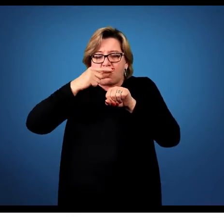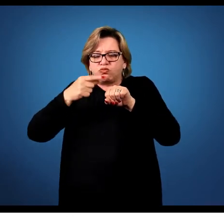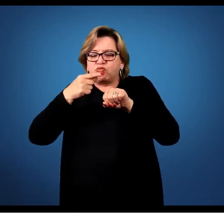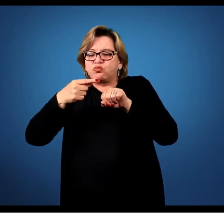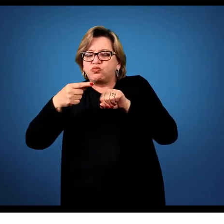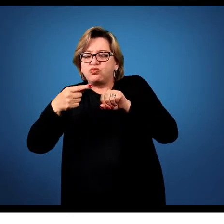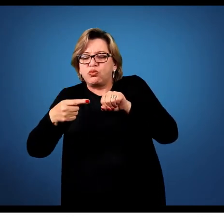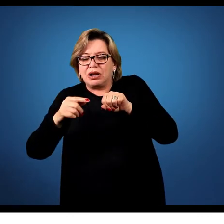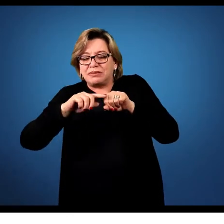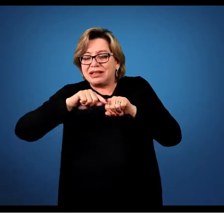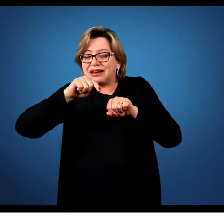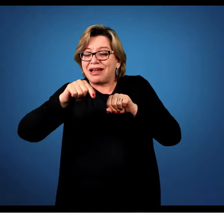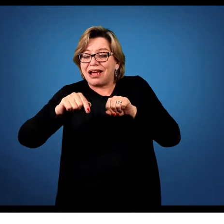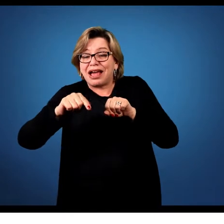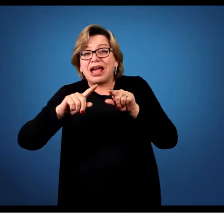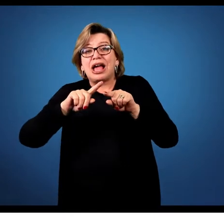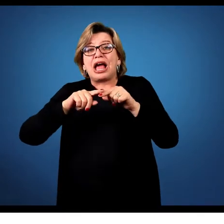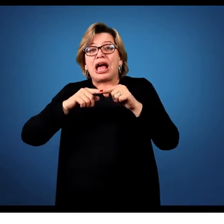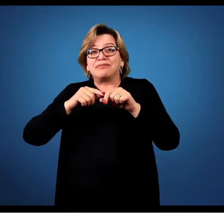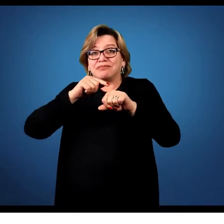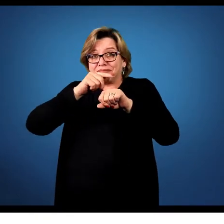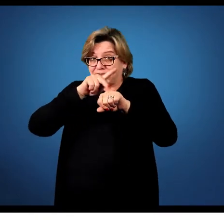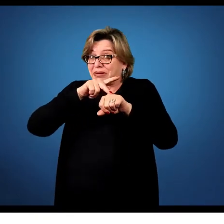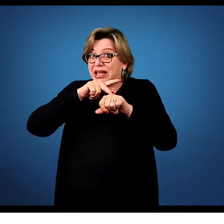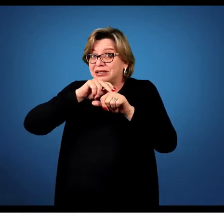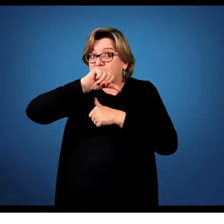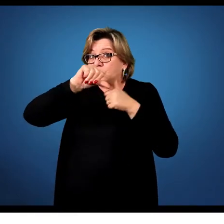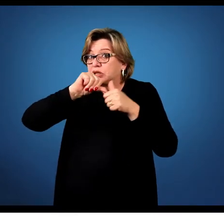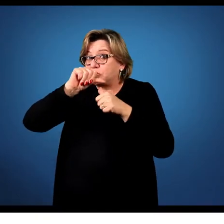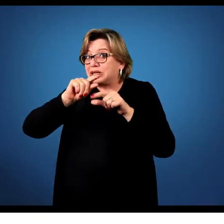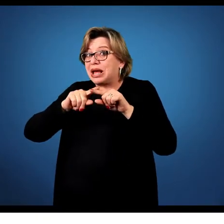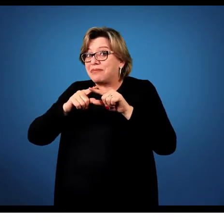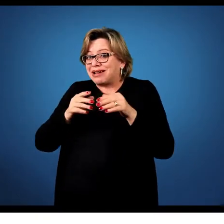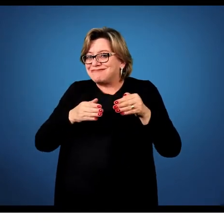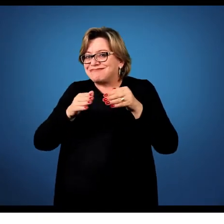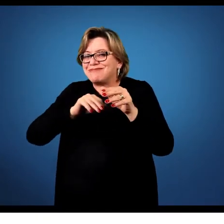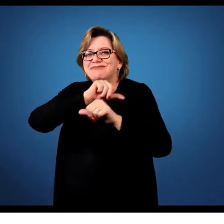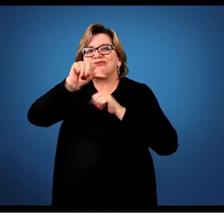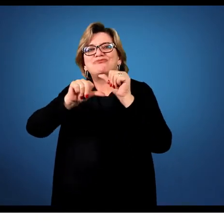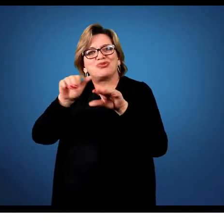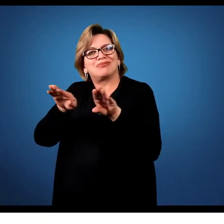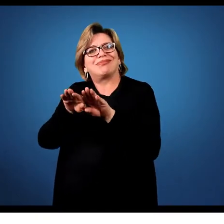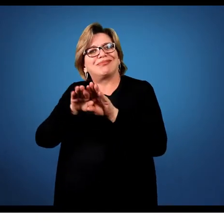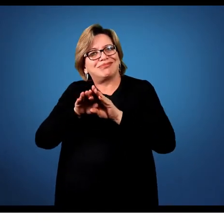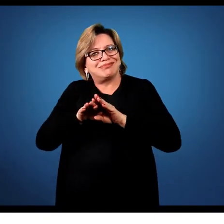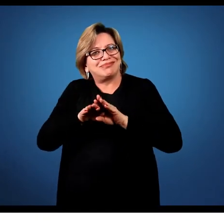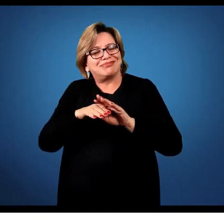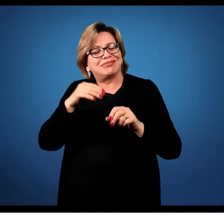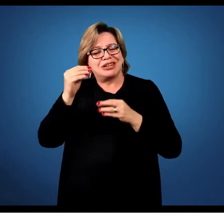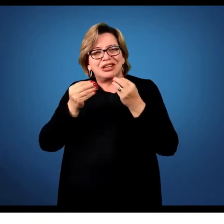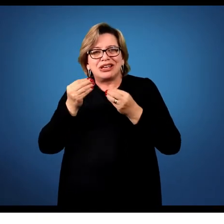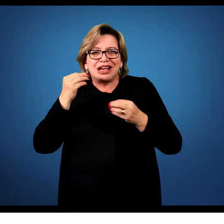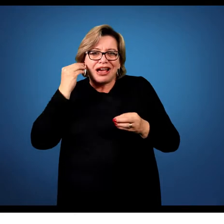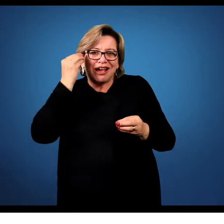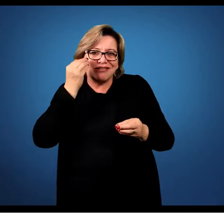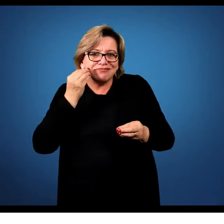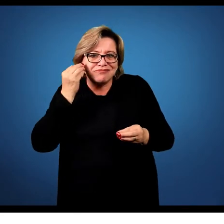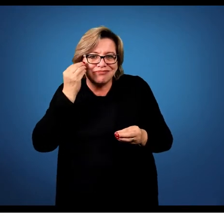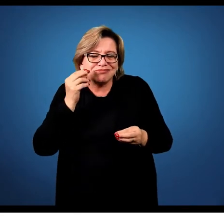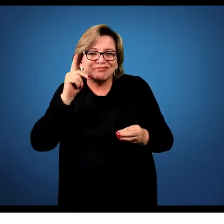pedra se modifica, mas ela também modifica todo esse caminho, ela transforma esse caminho. Então ele vai falar que essa é uma